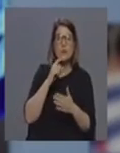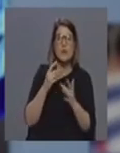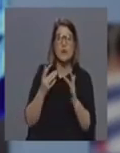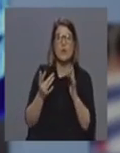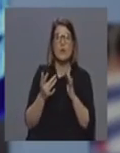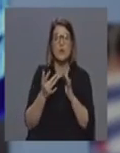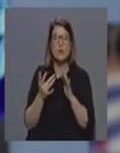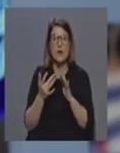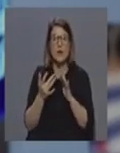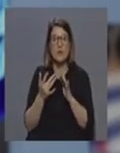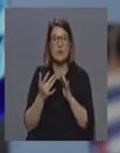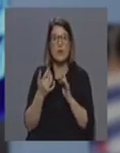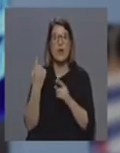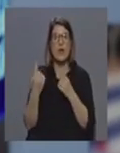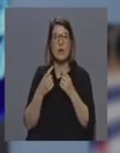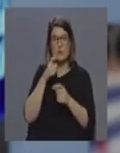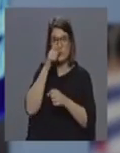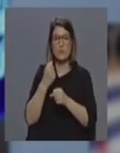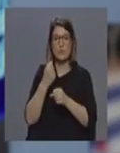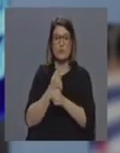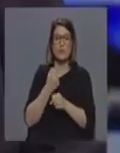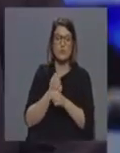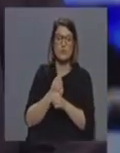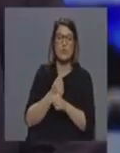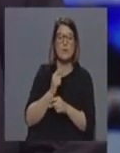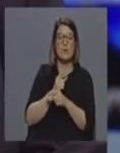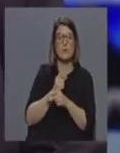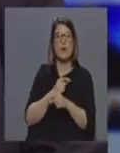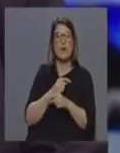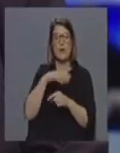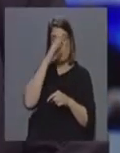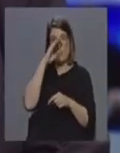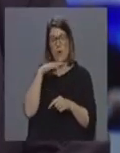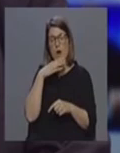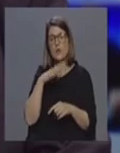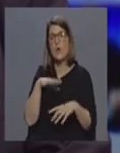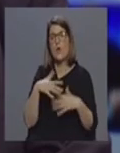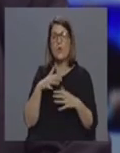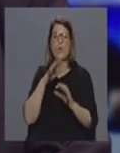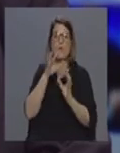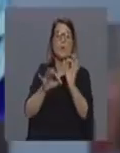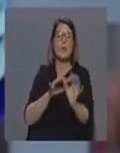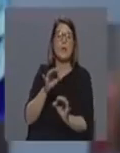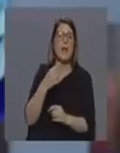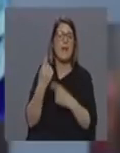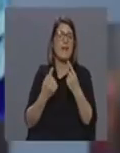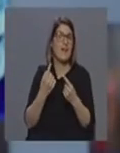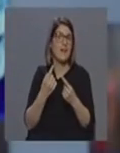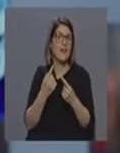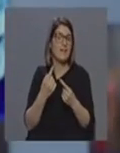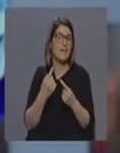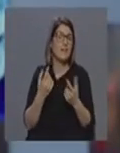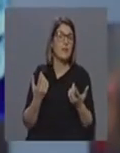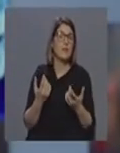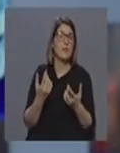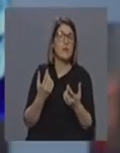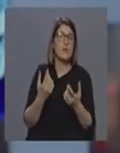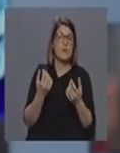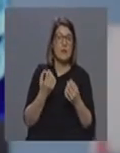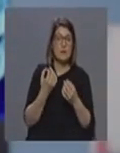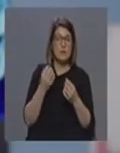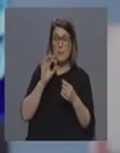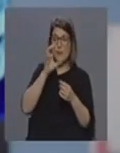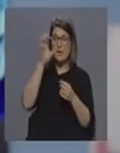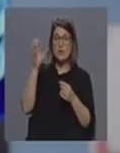alguém que exerce funções naquela enfermaria tenha prestado cuidado também a algum utente daquela enfermaria e que apesar de não vir nenhum dos outros